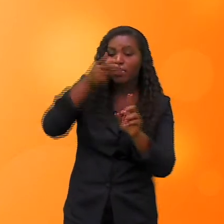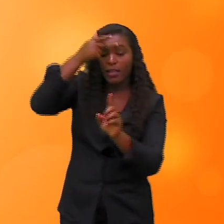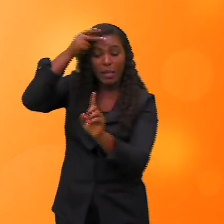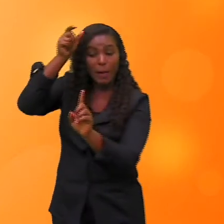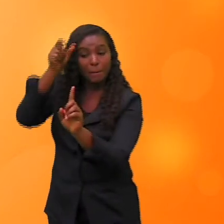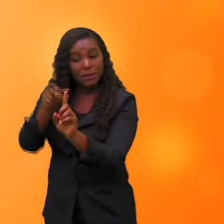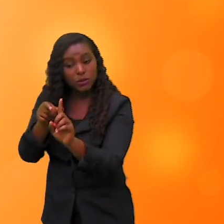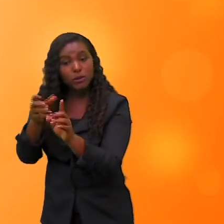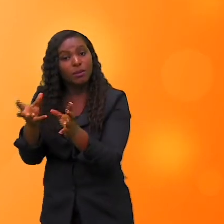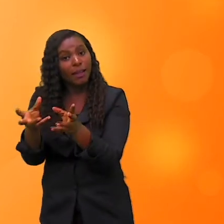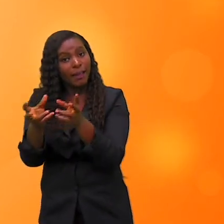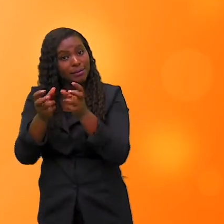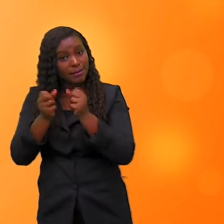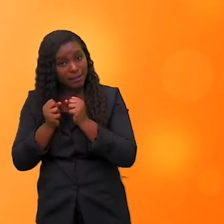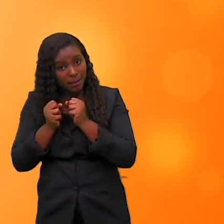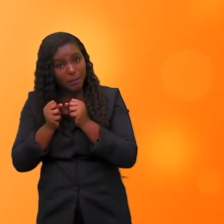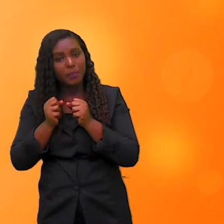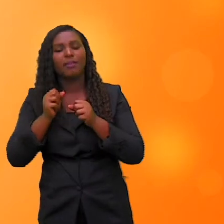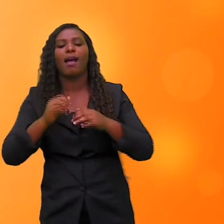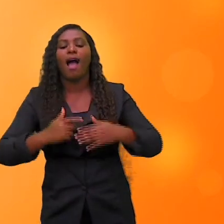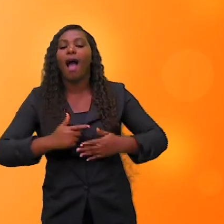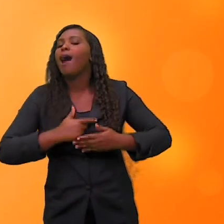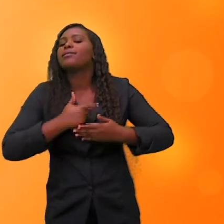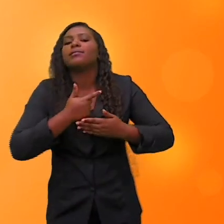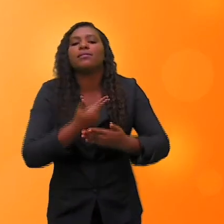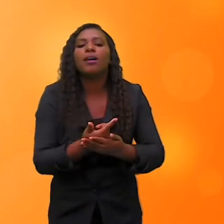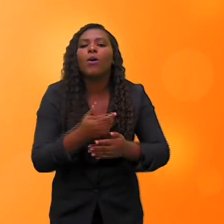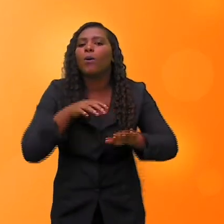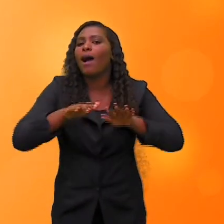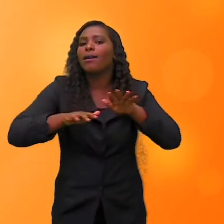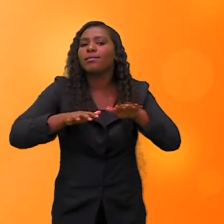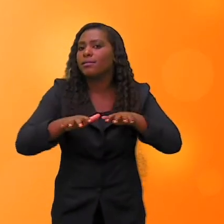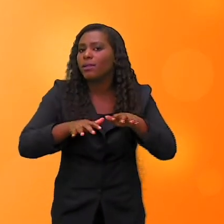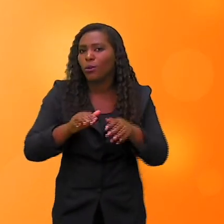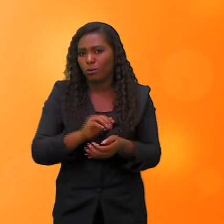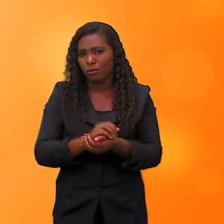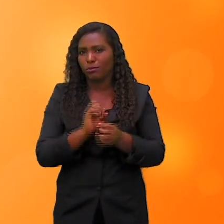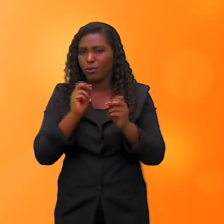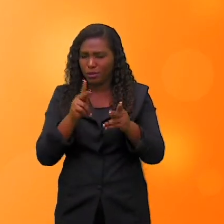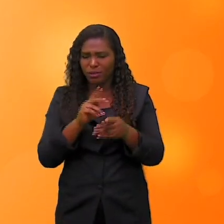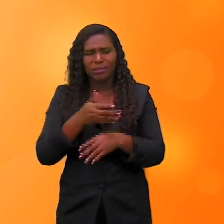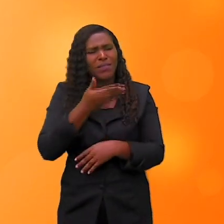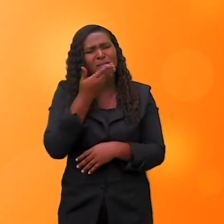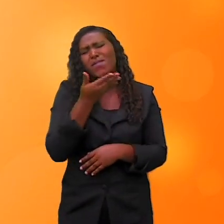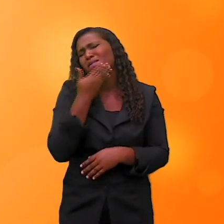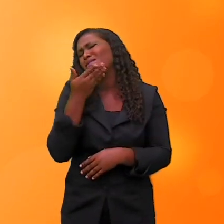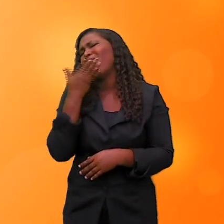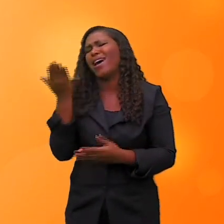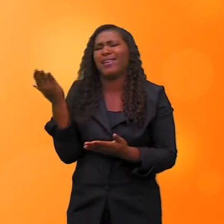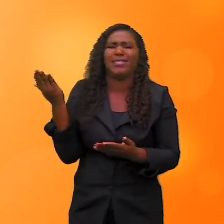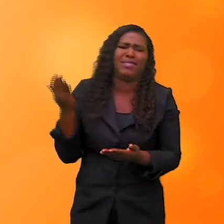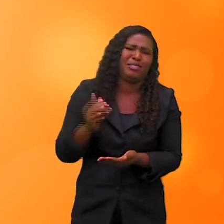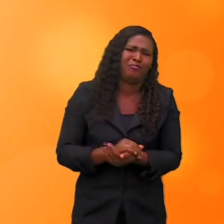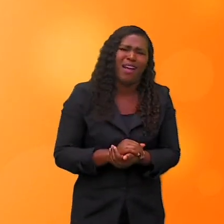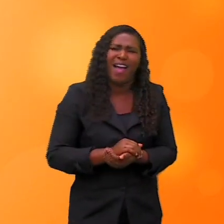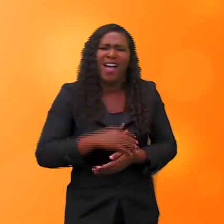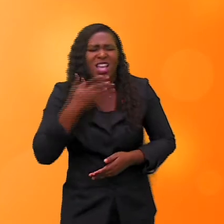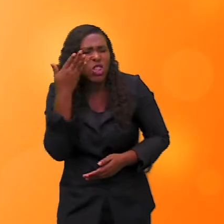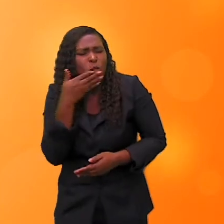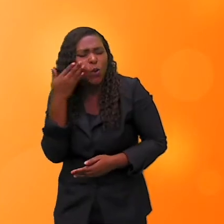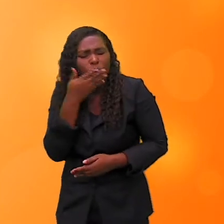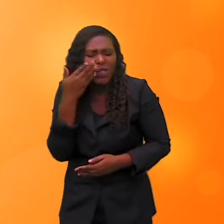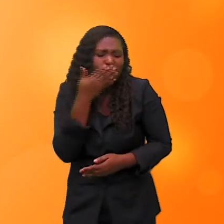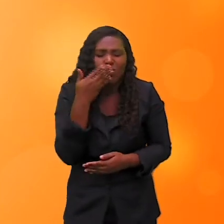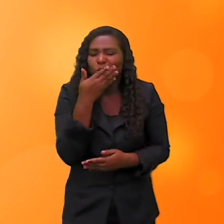essa ação. Muito fácil, não é mesmo? Mel, mamão, tudo açúcar, tudo junto para ficar bem doce, porque é muito